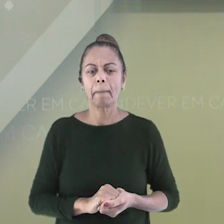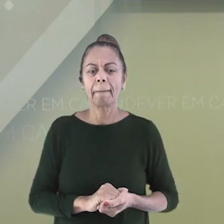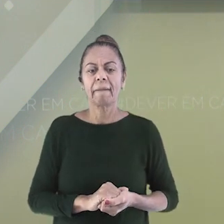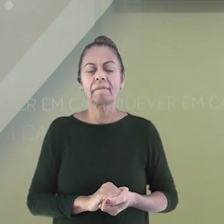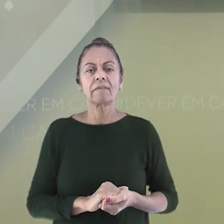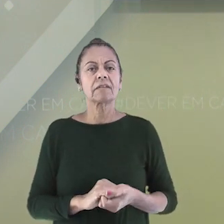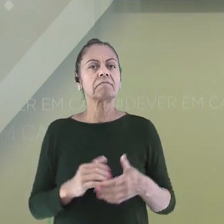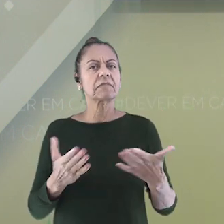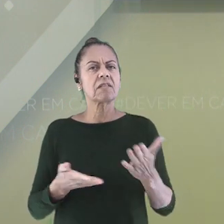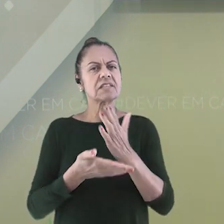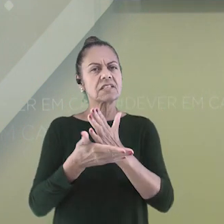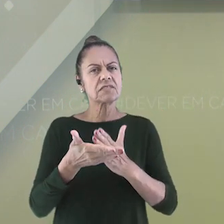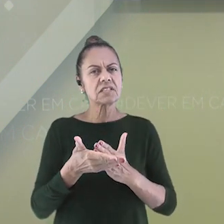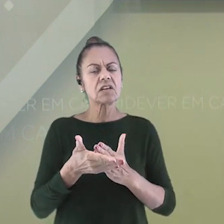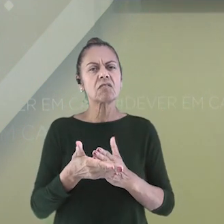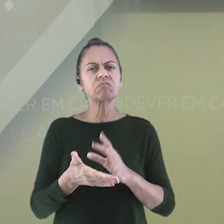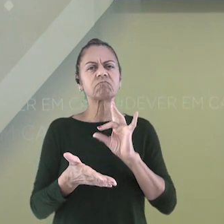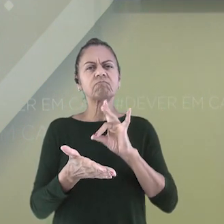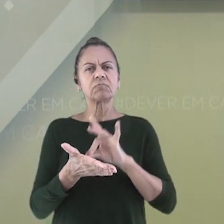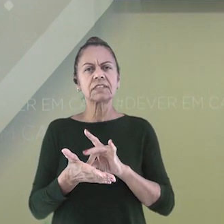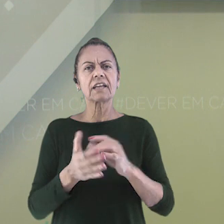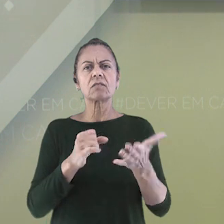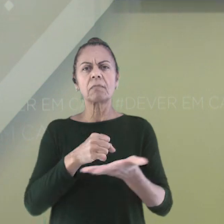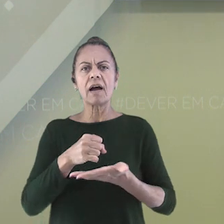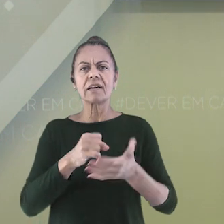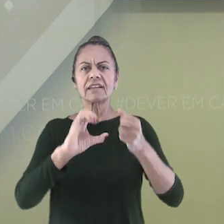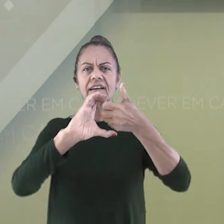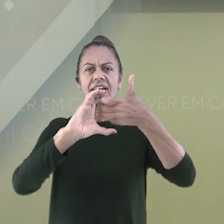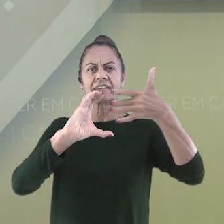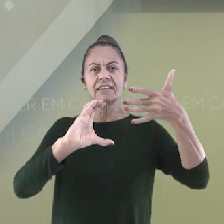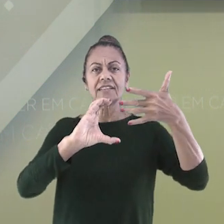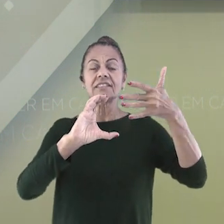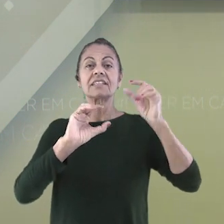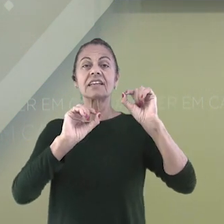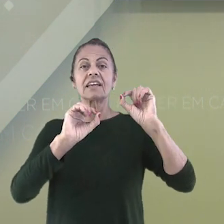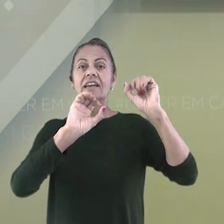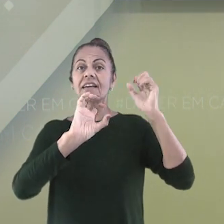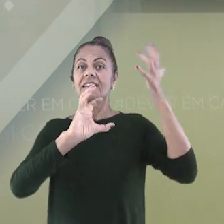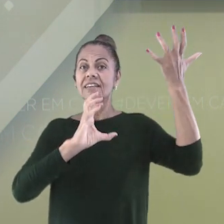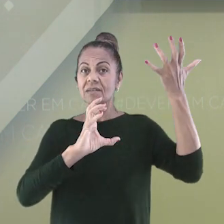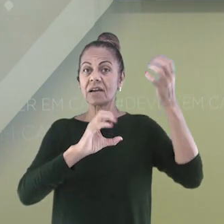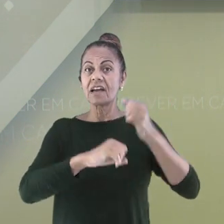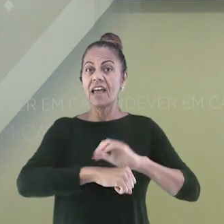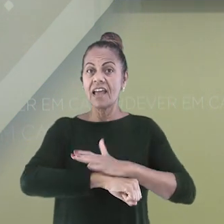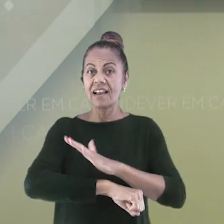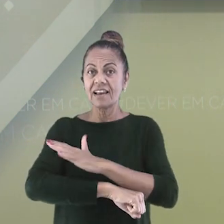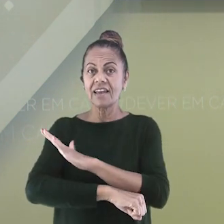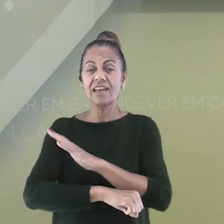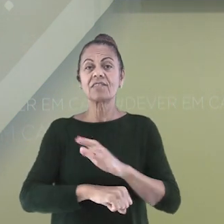Essa divisão foi firmada com base nas características de clima, vegetação e relevo.